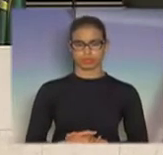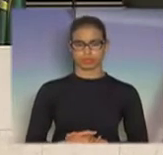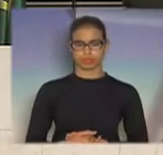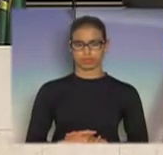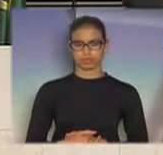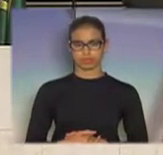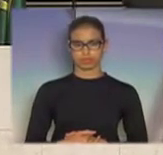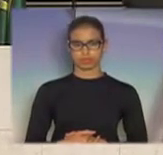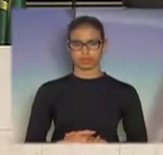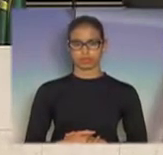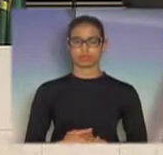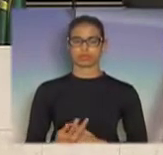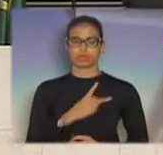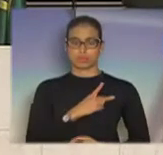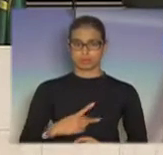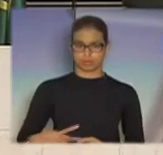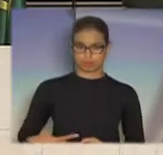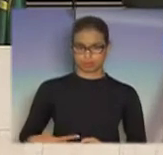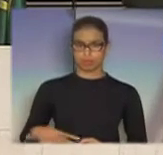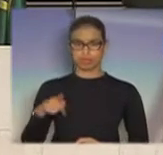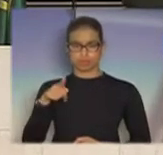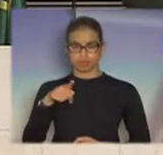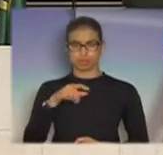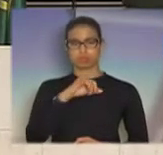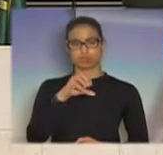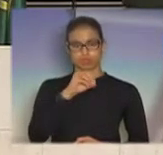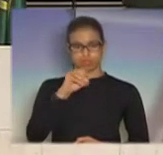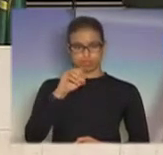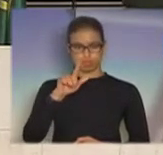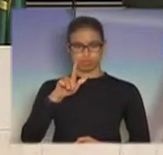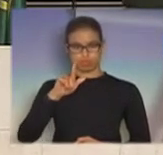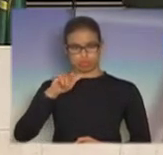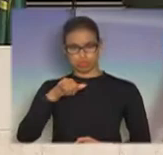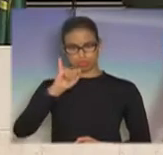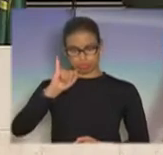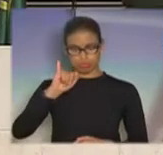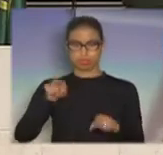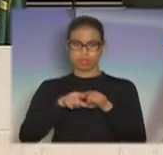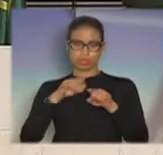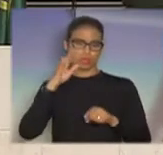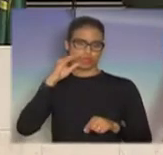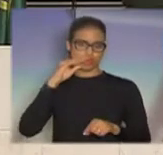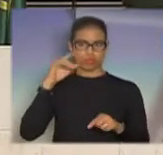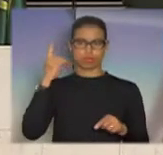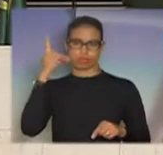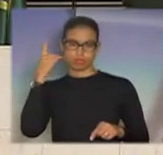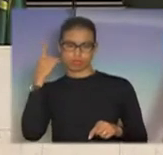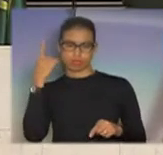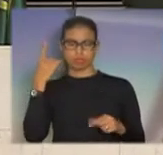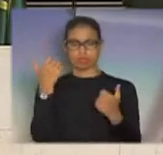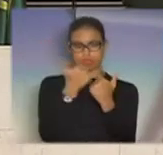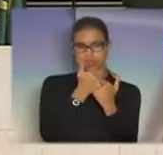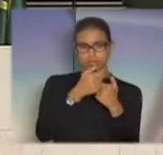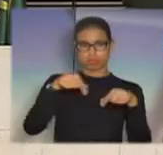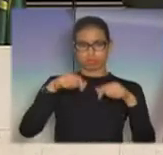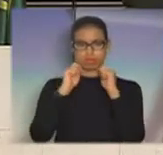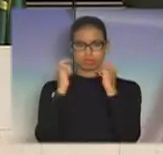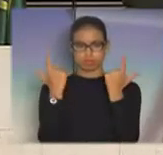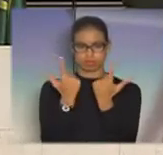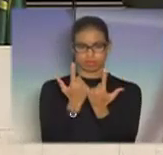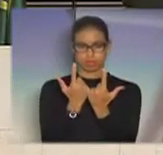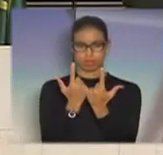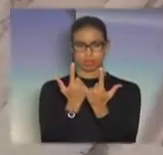Senhor presidente, deputado Jorge Ato, senhores deputados, senhores funcionários e assessores aqui da Assembleia